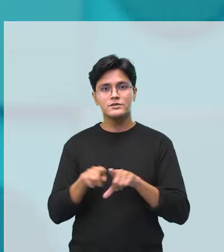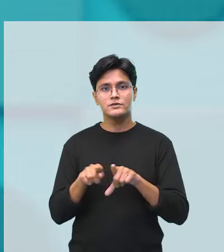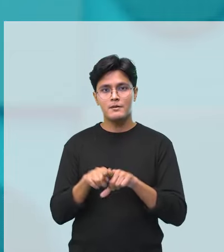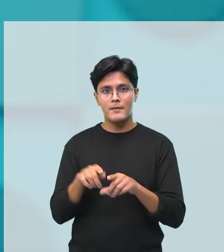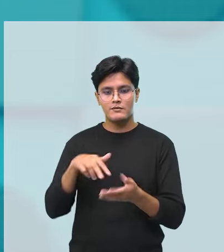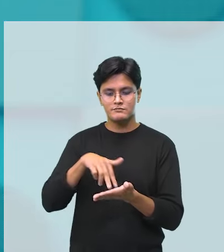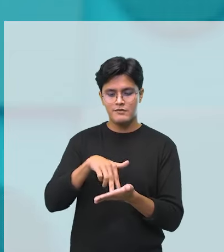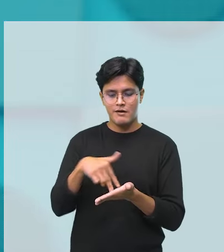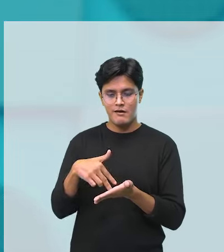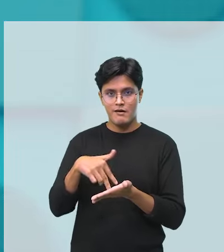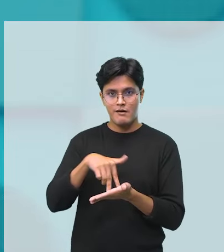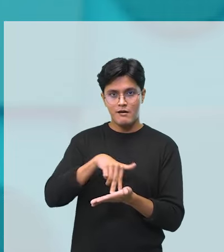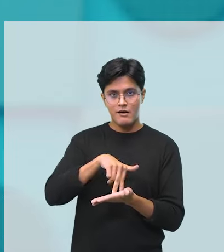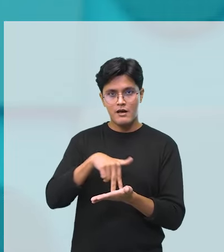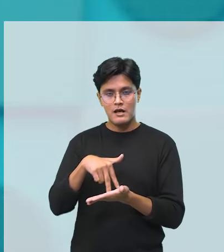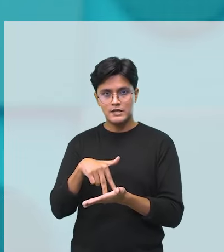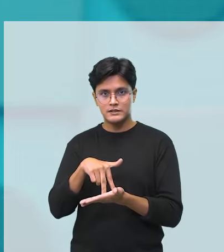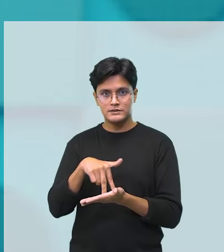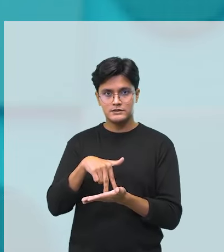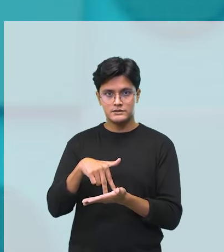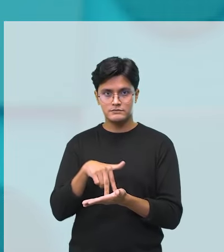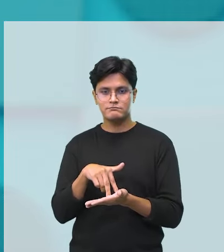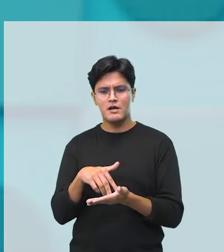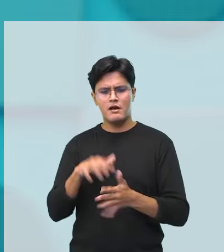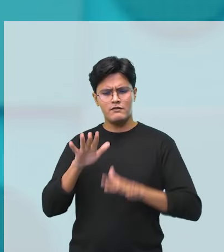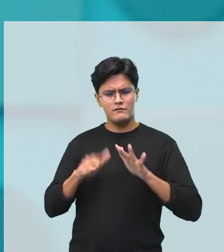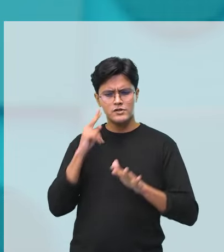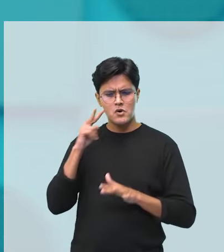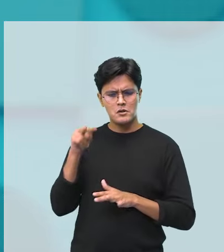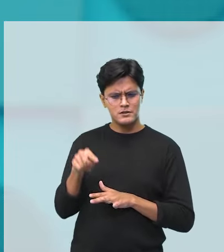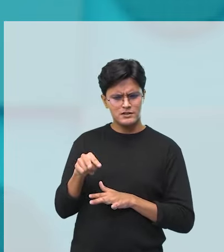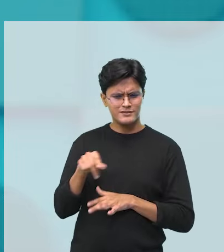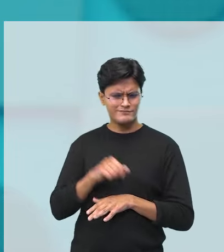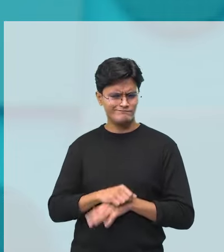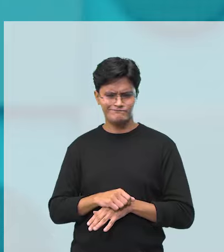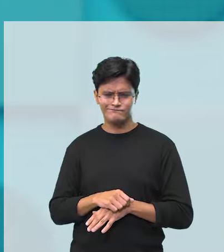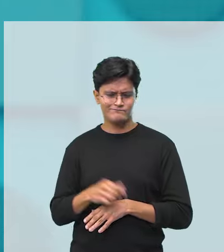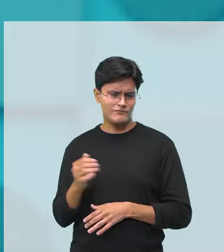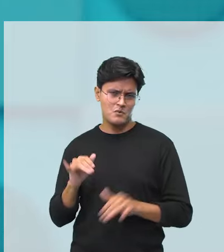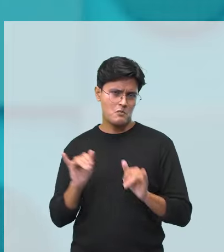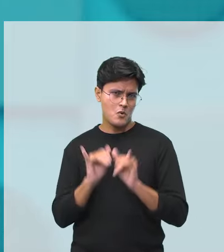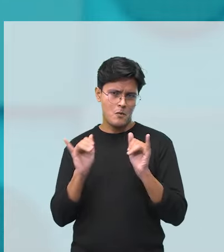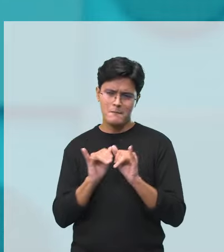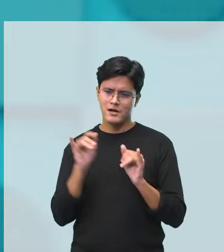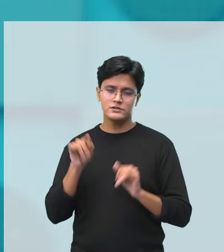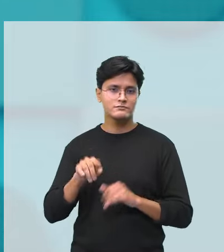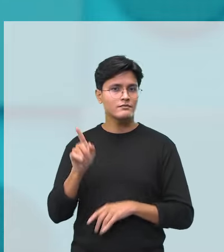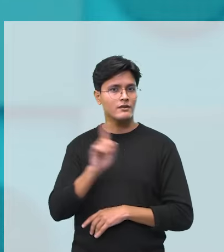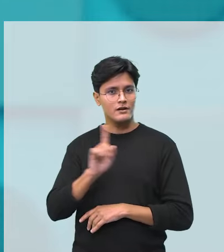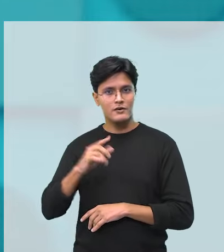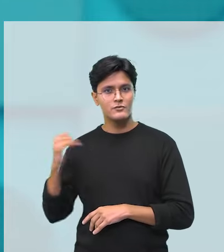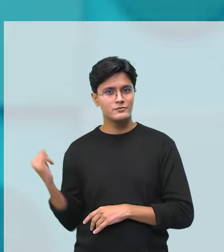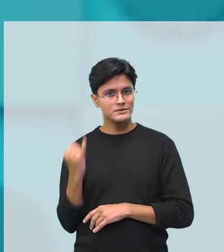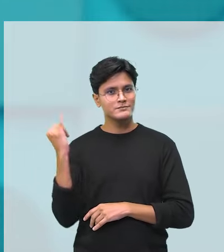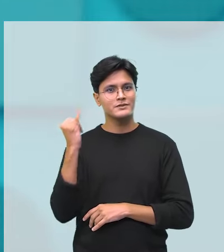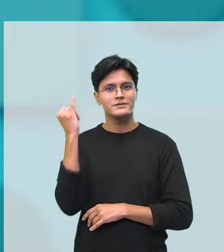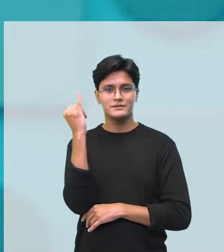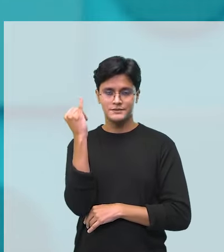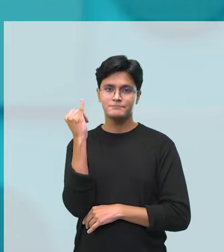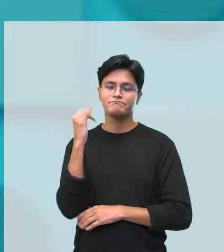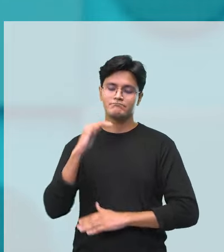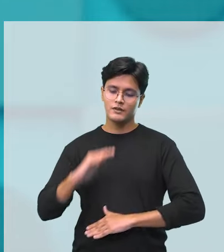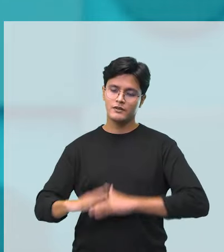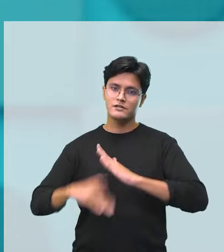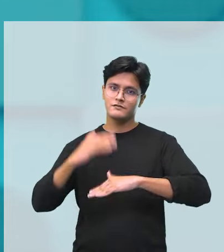equilíbrio. Às vezes a gente olha aquela brincadeira ali e faz assim, ah, é besteira. Não, é super importante para o